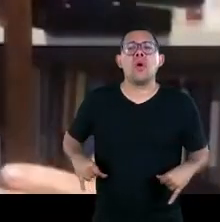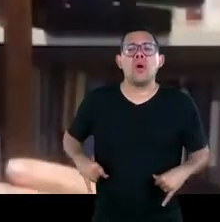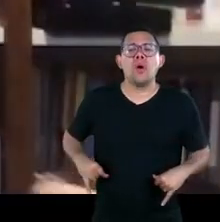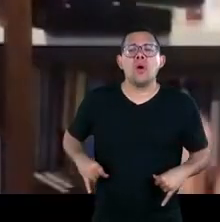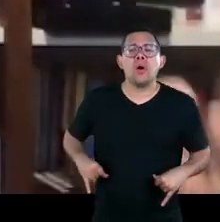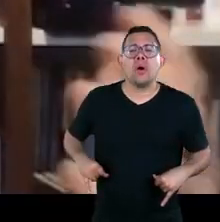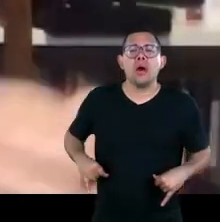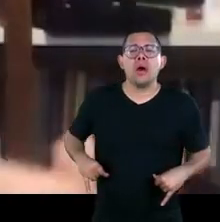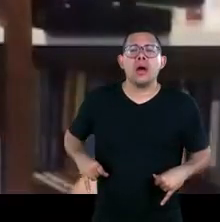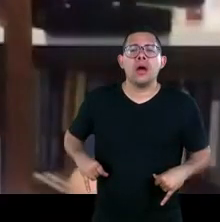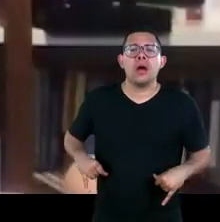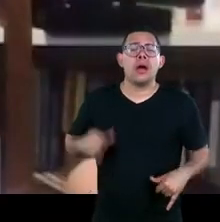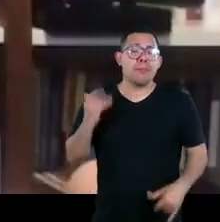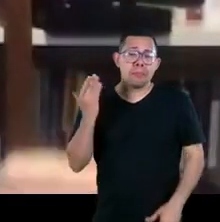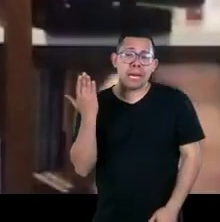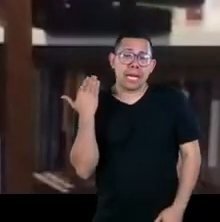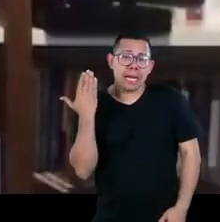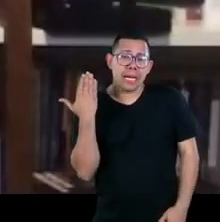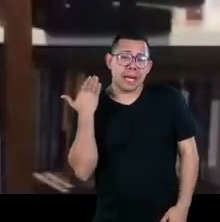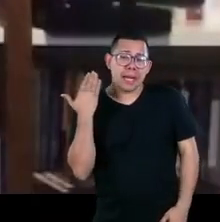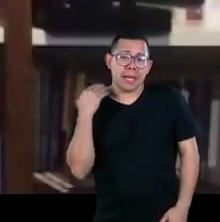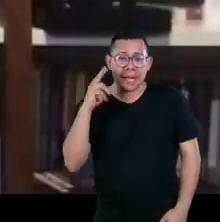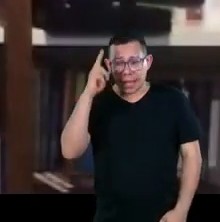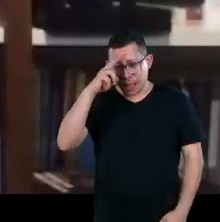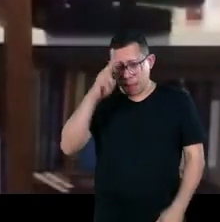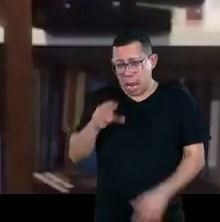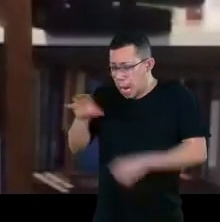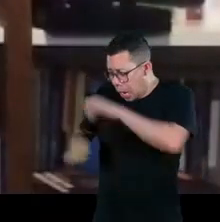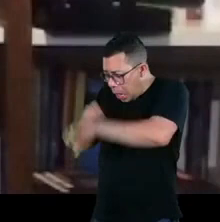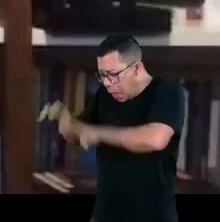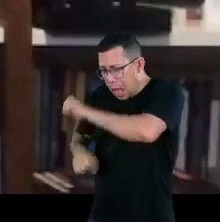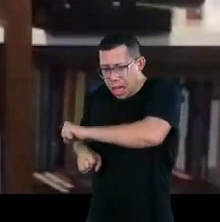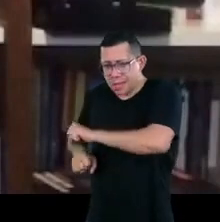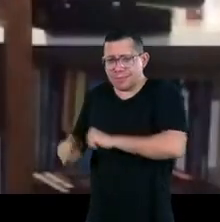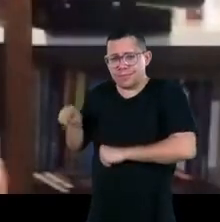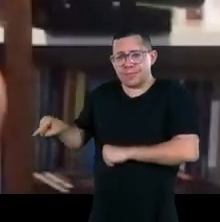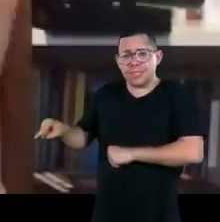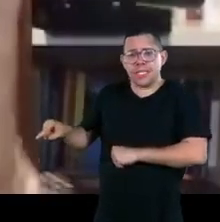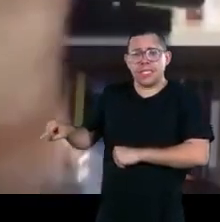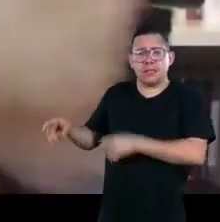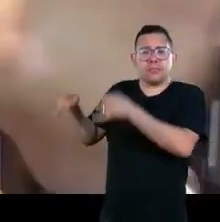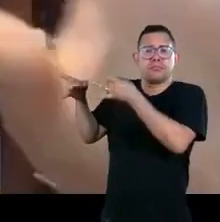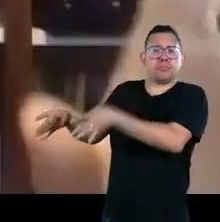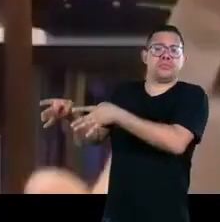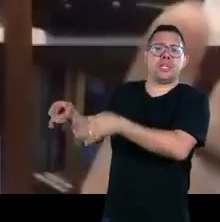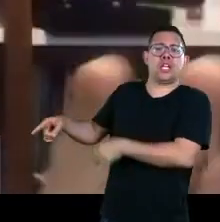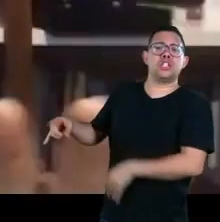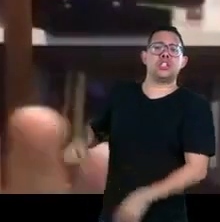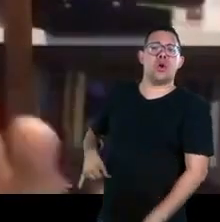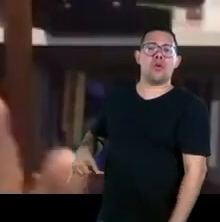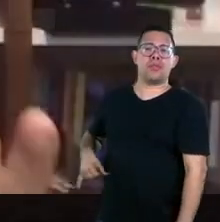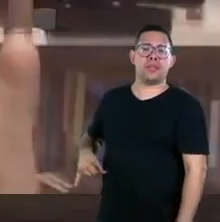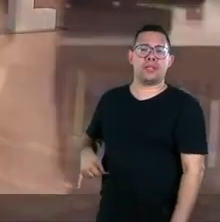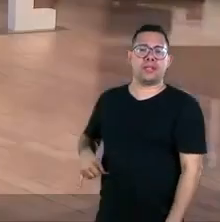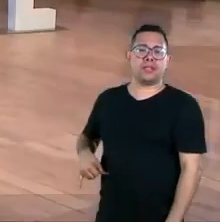antigos colonizados e não os colonizadores mais então tem uma discussão geopolítica